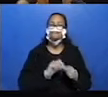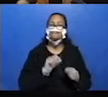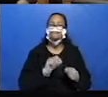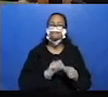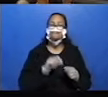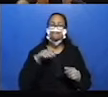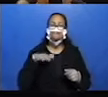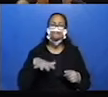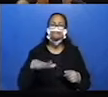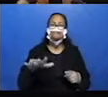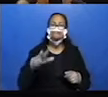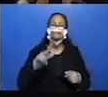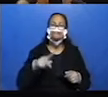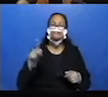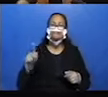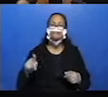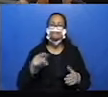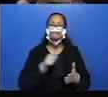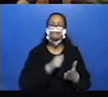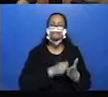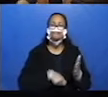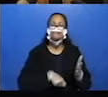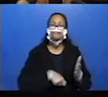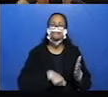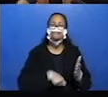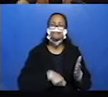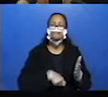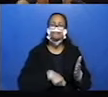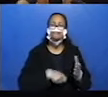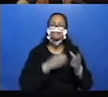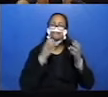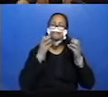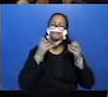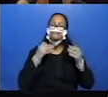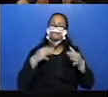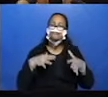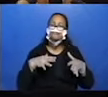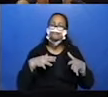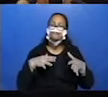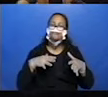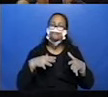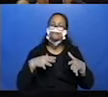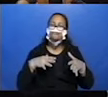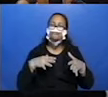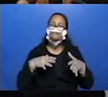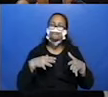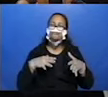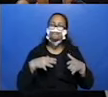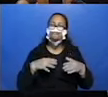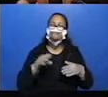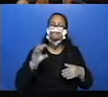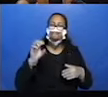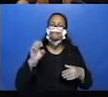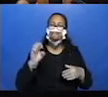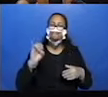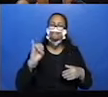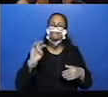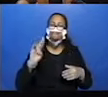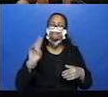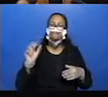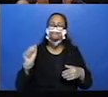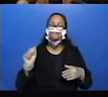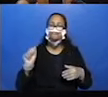a sua professora corrigir. Então, eu só vou explicar aqui, ó. A terminação aqui é em eira ou